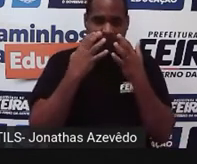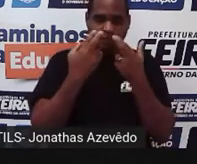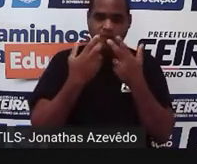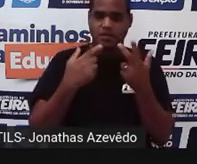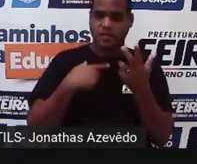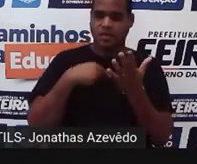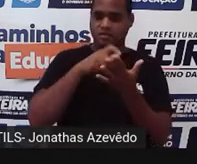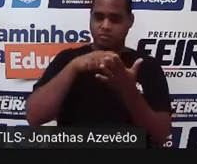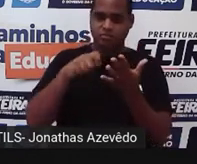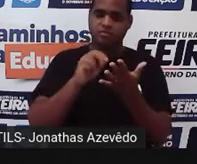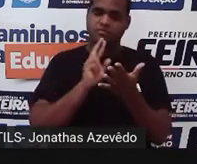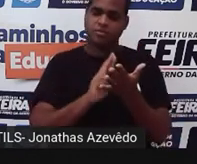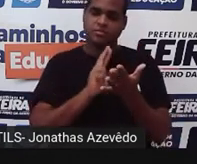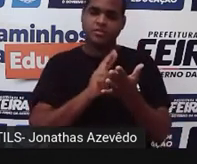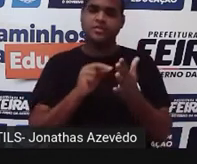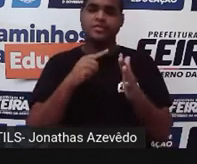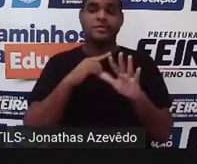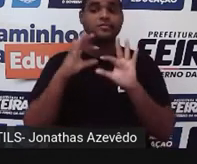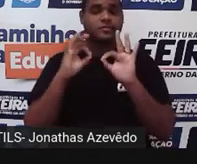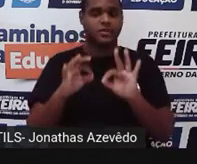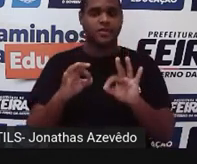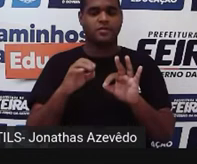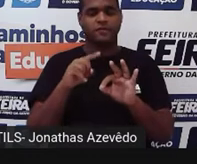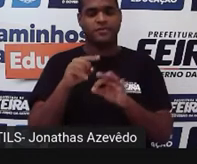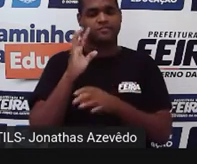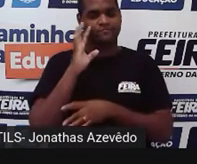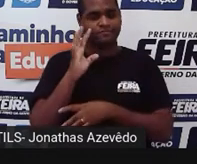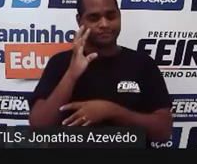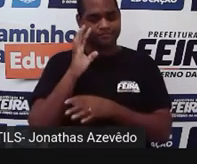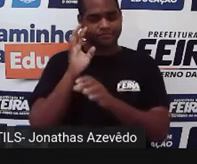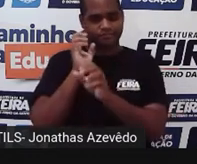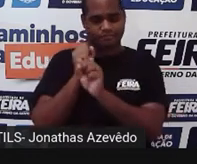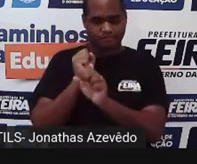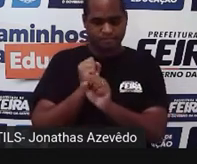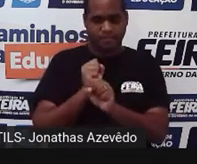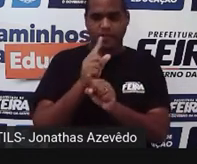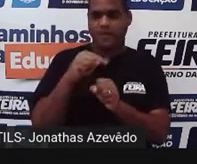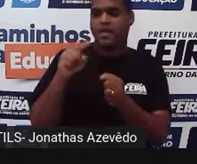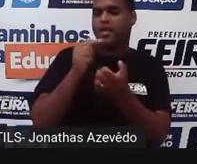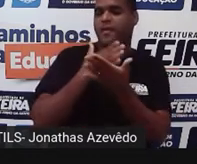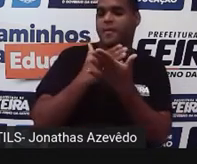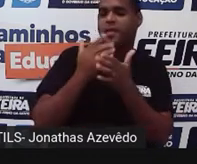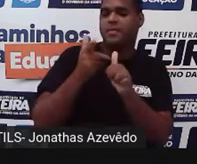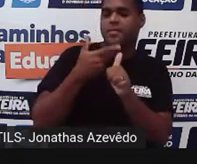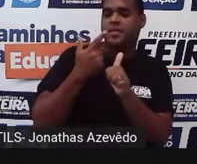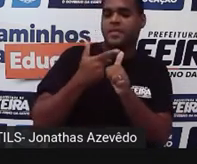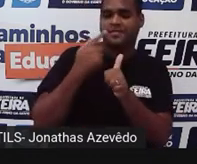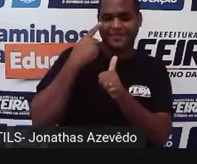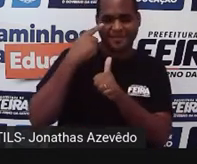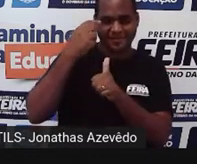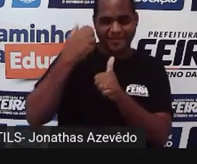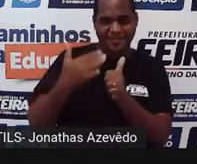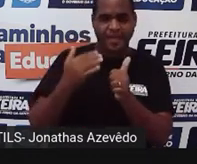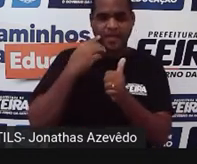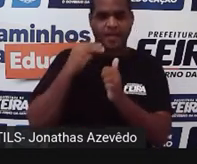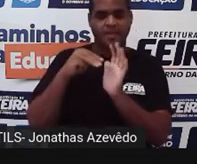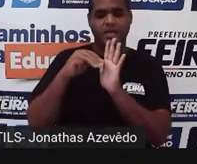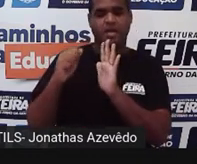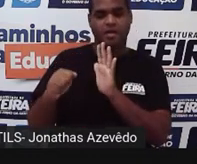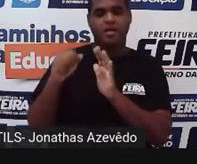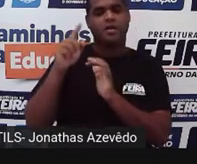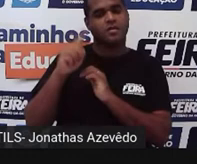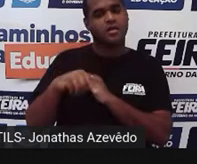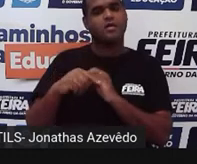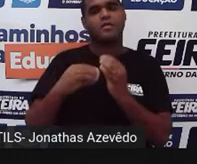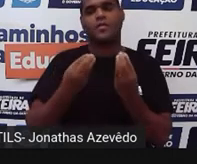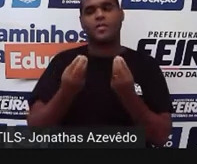caderno para fazer as notações se liga no cálculo como é que começa o cálculo da média aritmética ponderada.